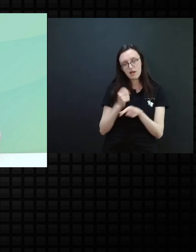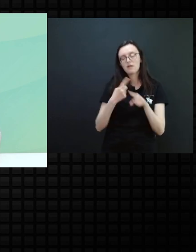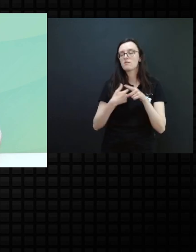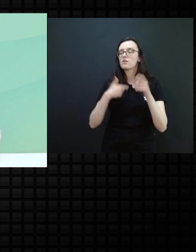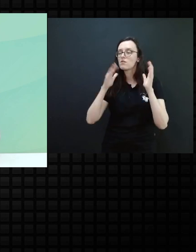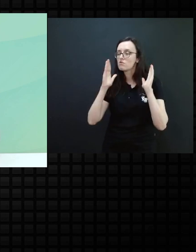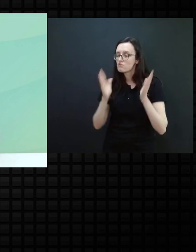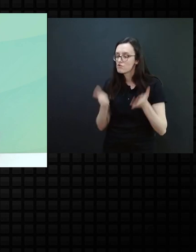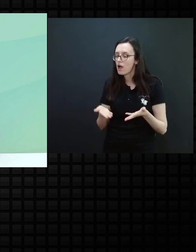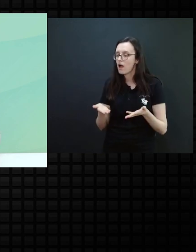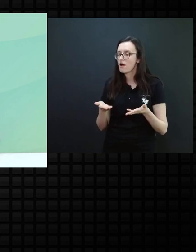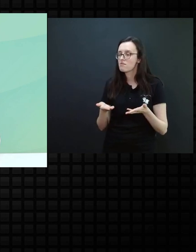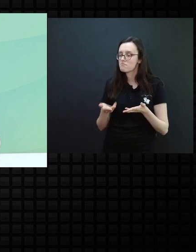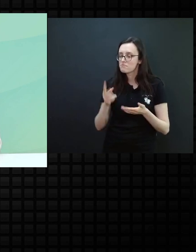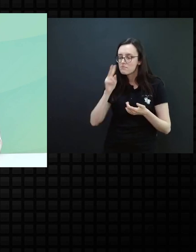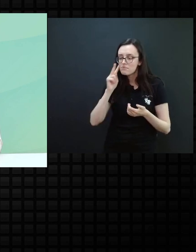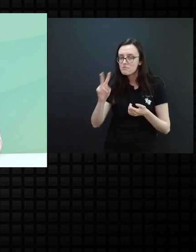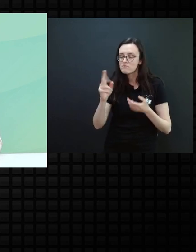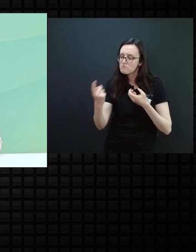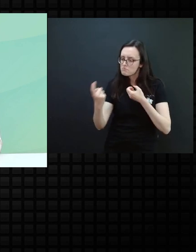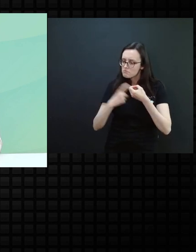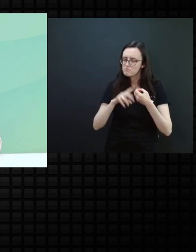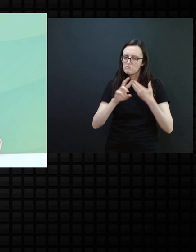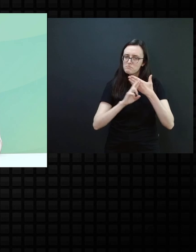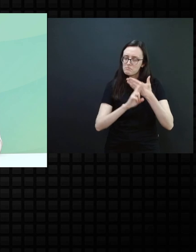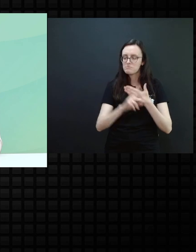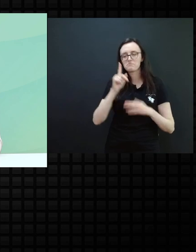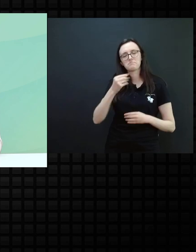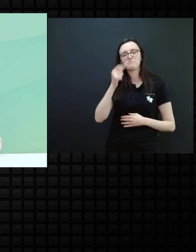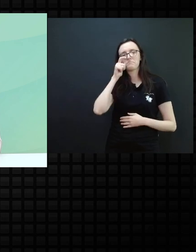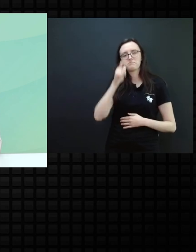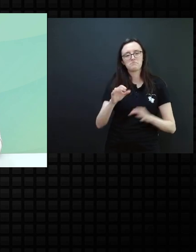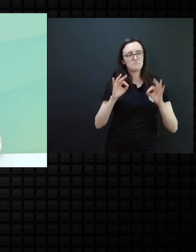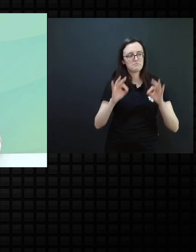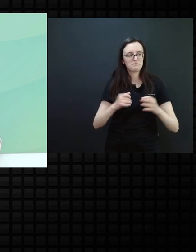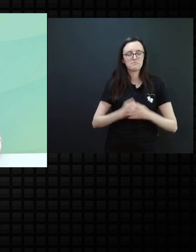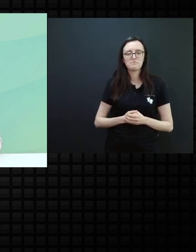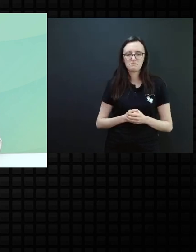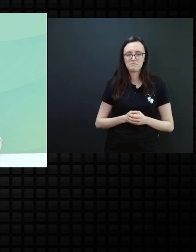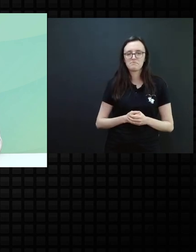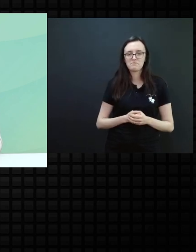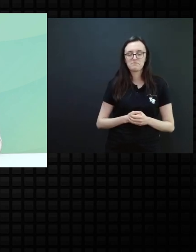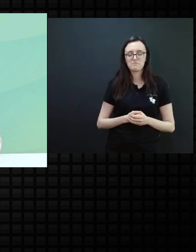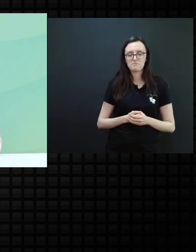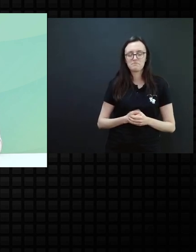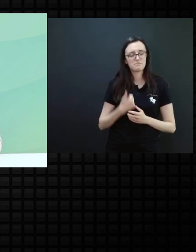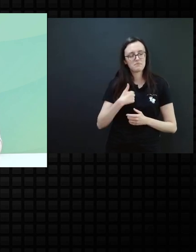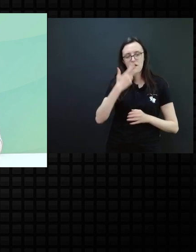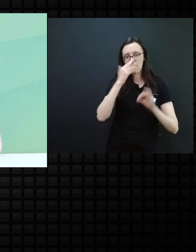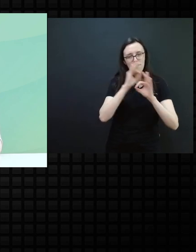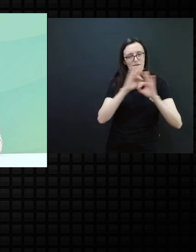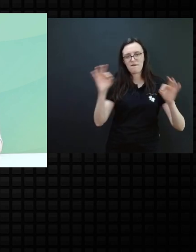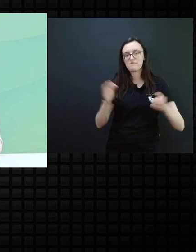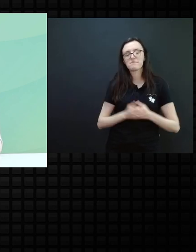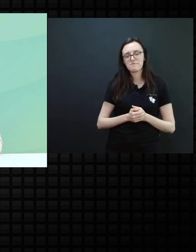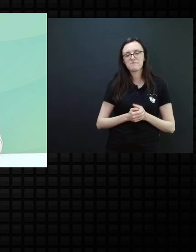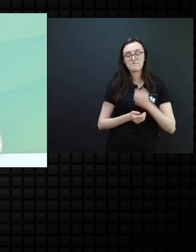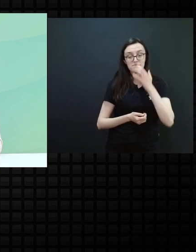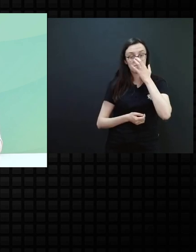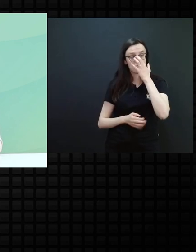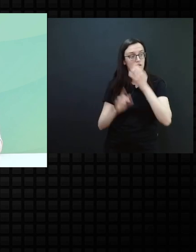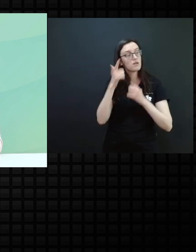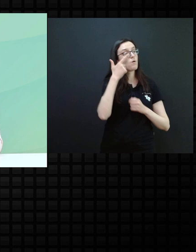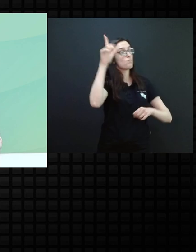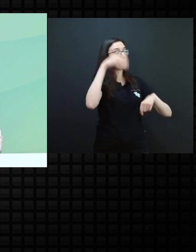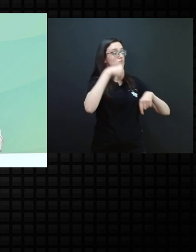estou vendo esse retorno, né? É muito interessante. Eu acho fantástico. E uma outra